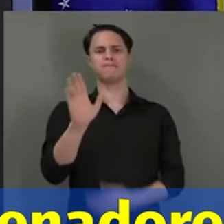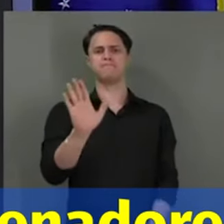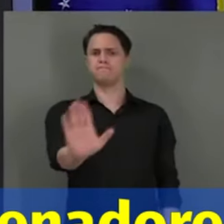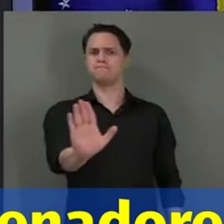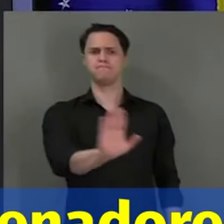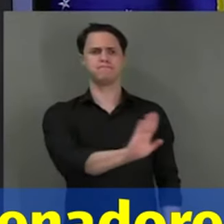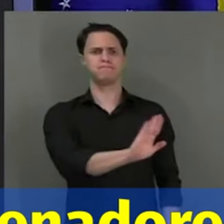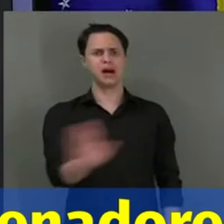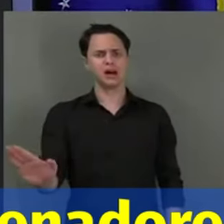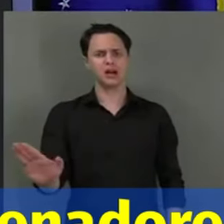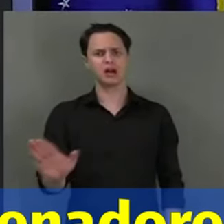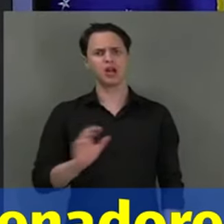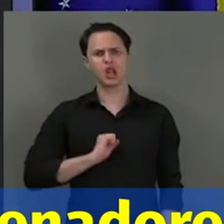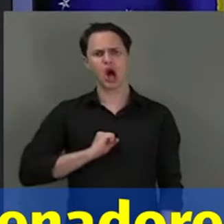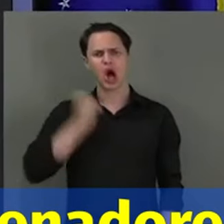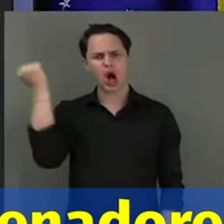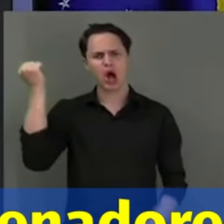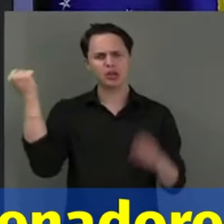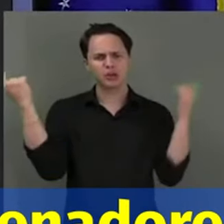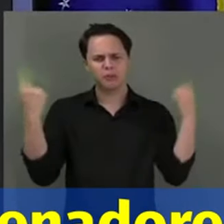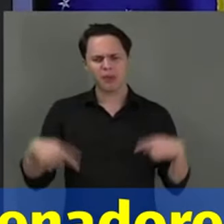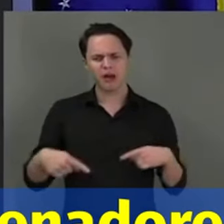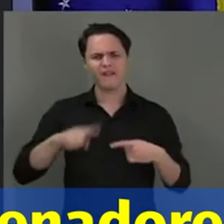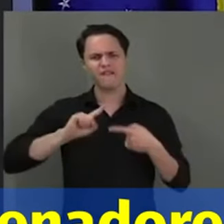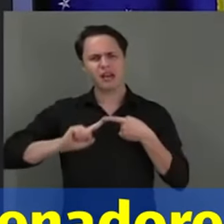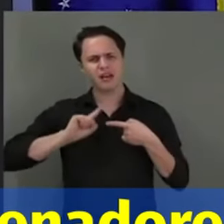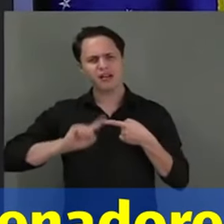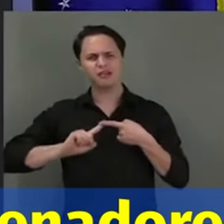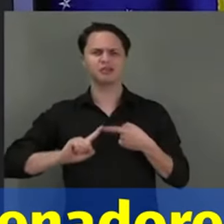Chega de ódio, de revanche, de vingança.